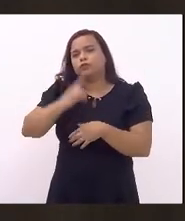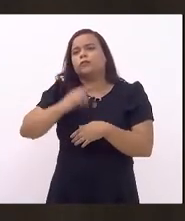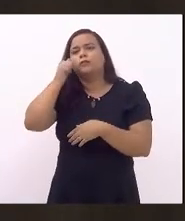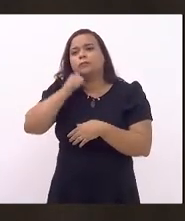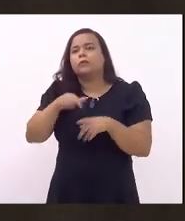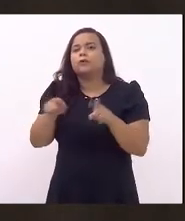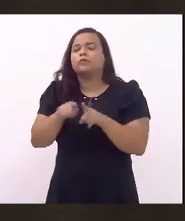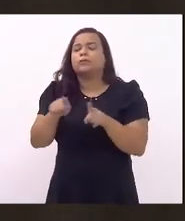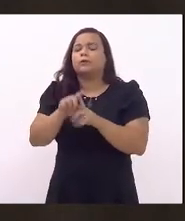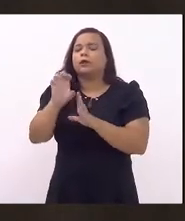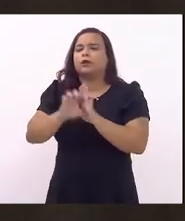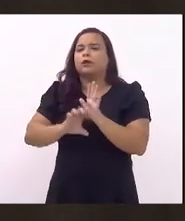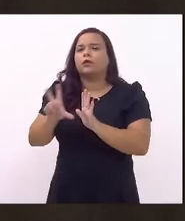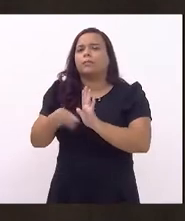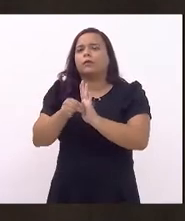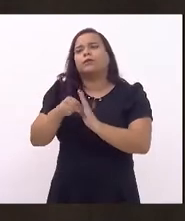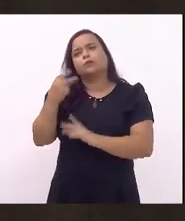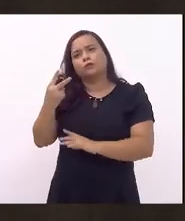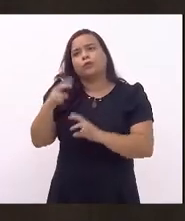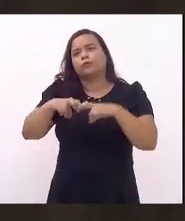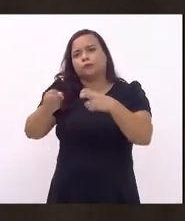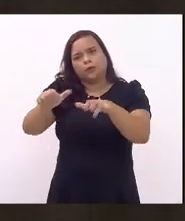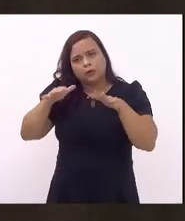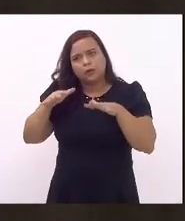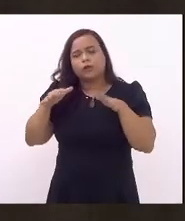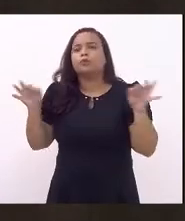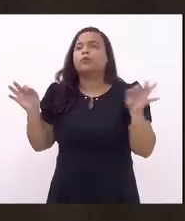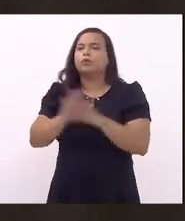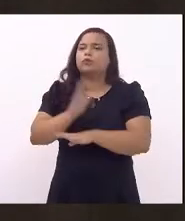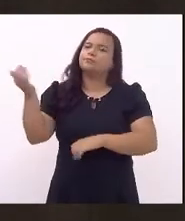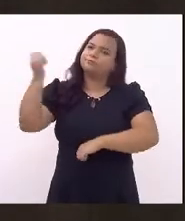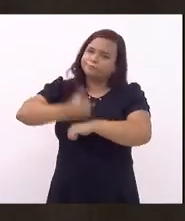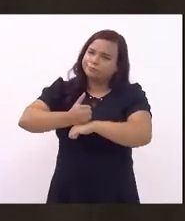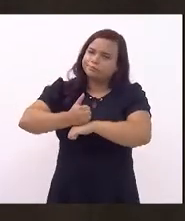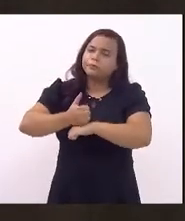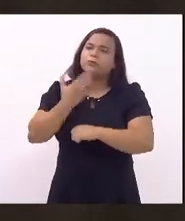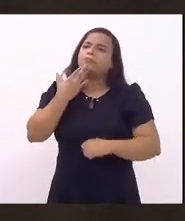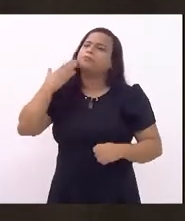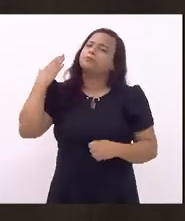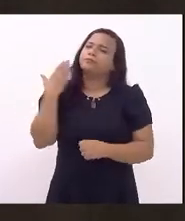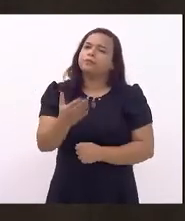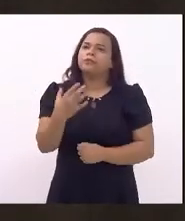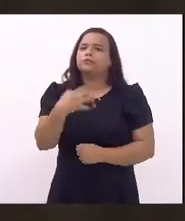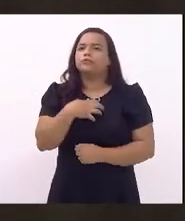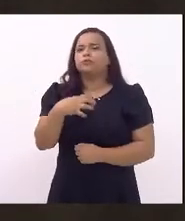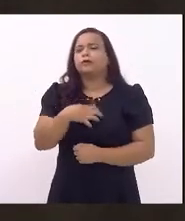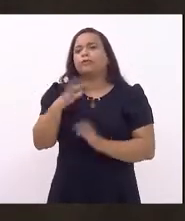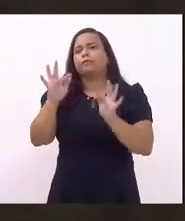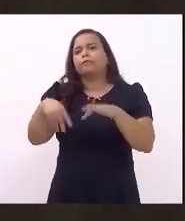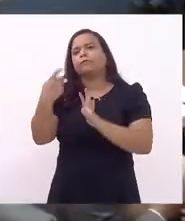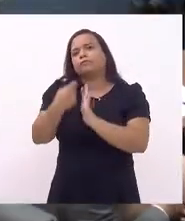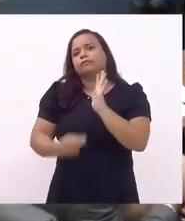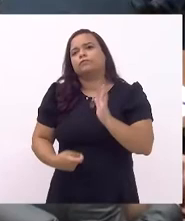concluindo por substitutivo e pedindo à V. Exª forma final de redação.